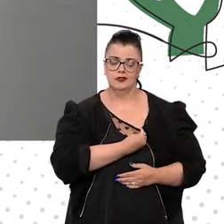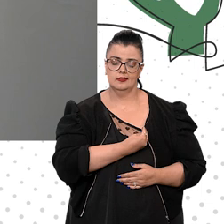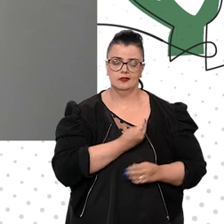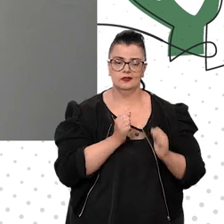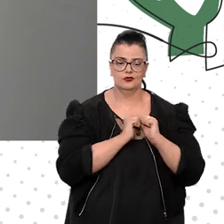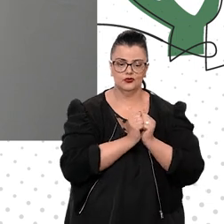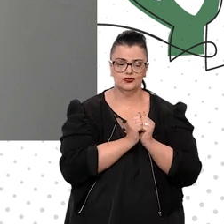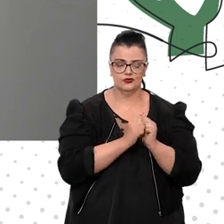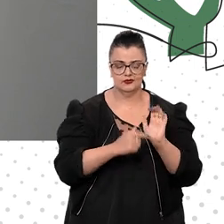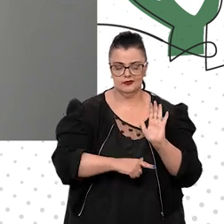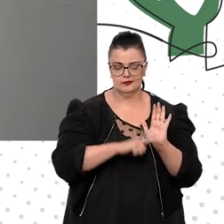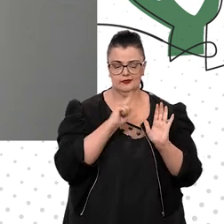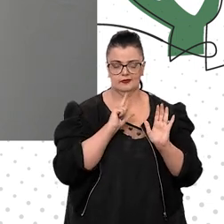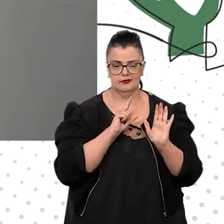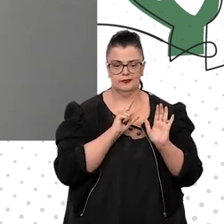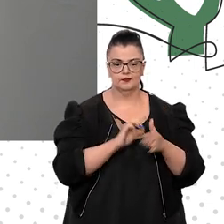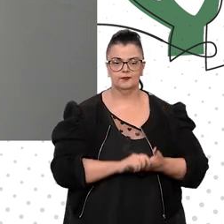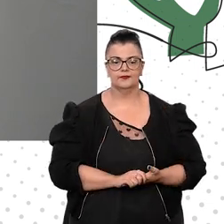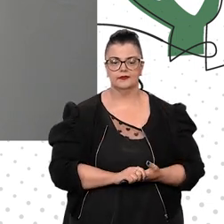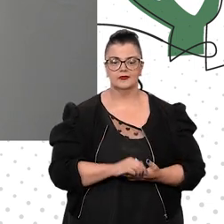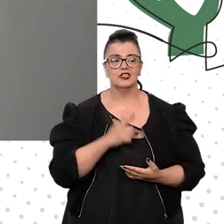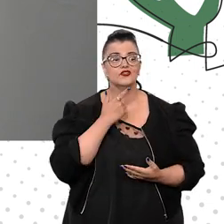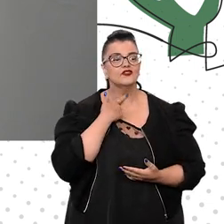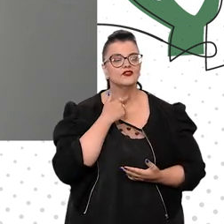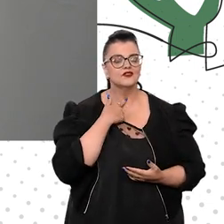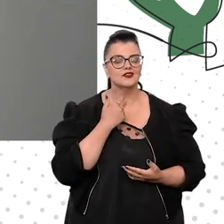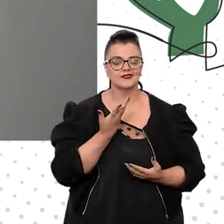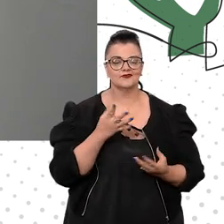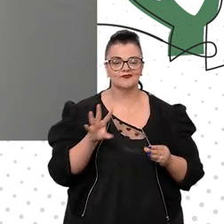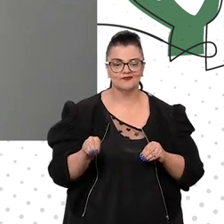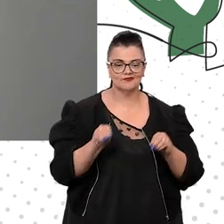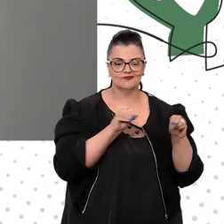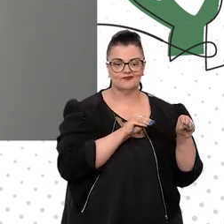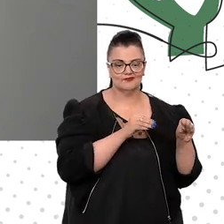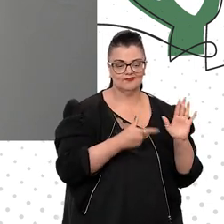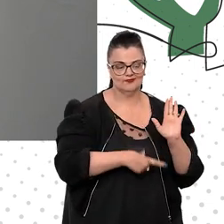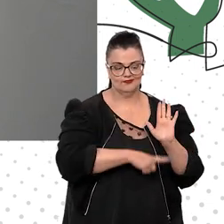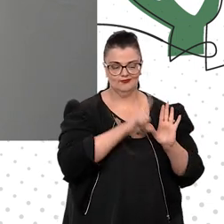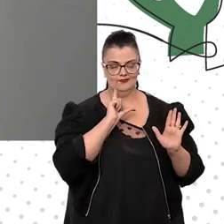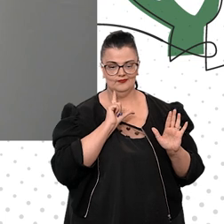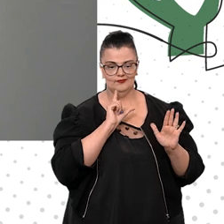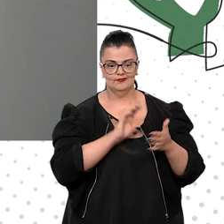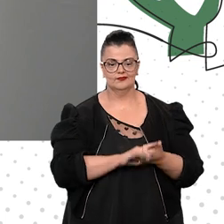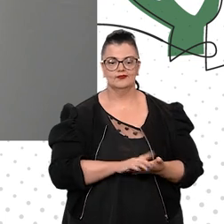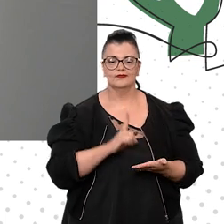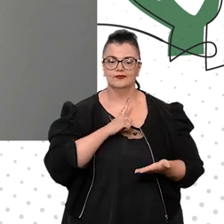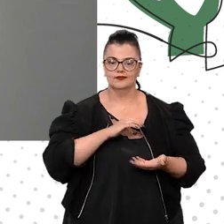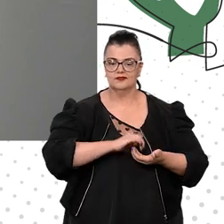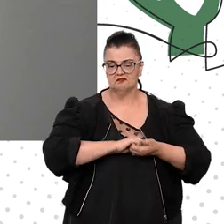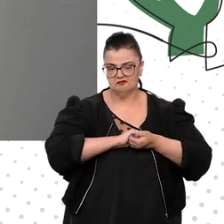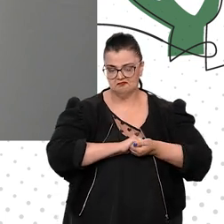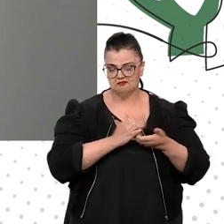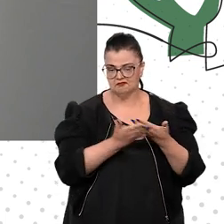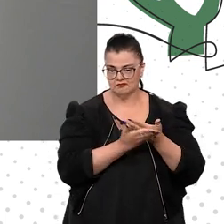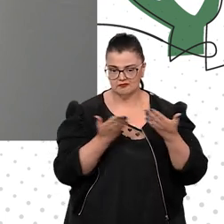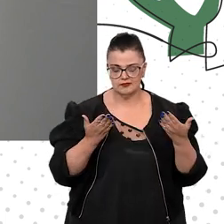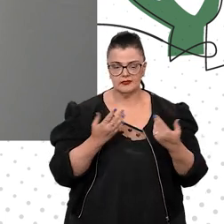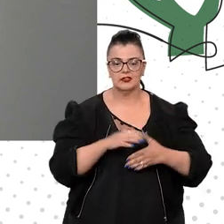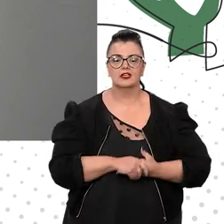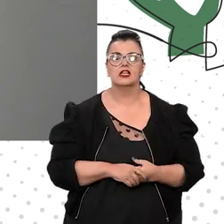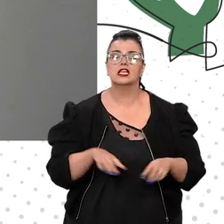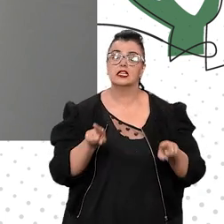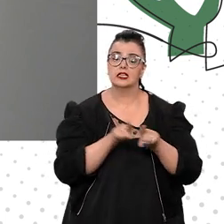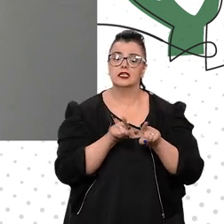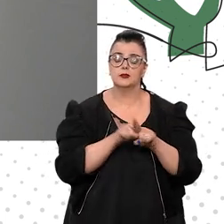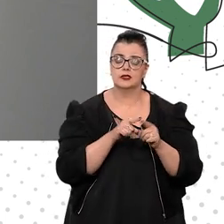antecipada, a vontade era tão grande que antecipamos esses cumprimentos. Mas dizer que o compromisso